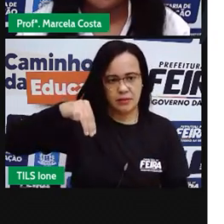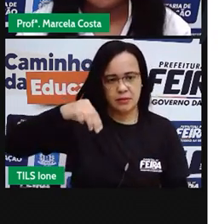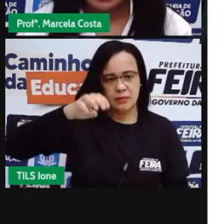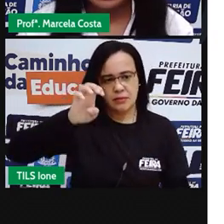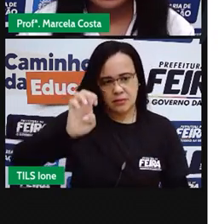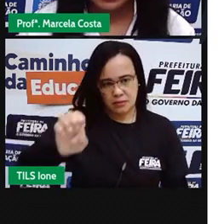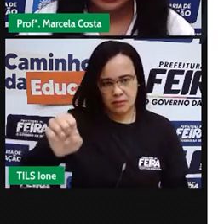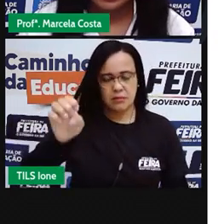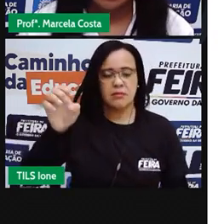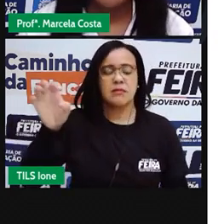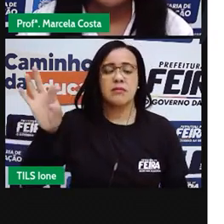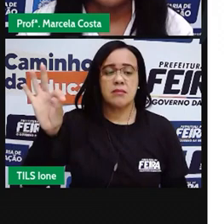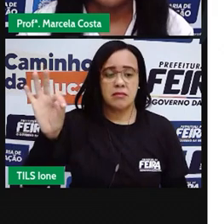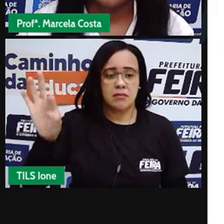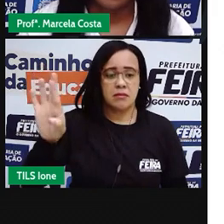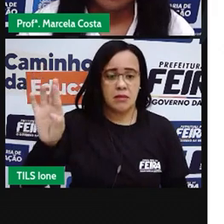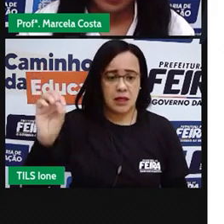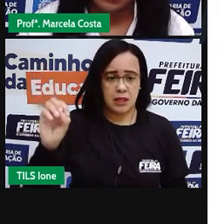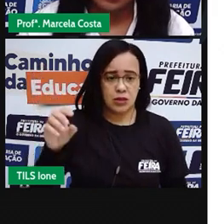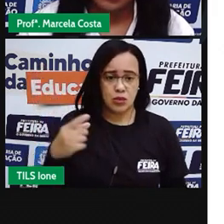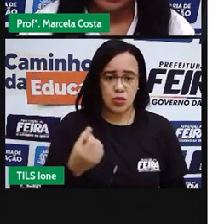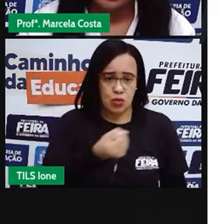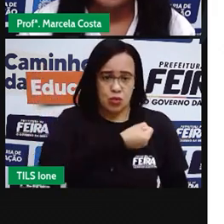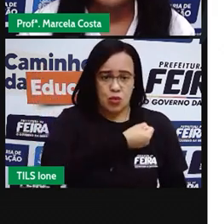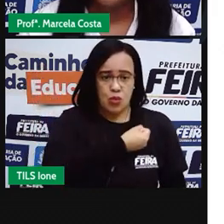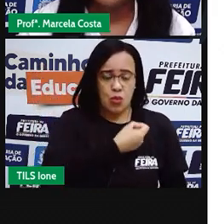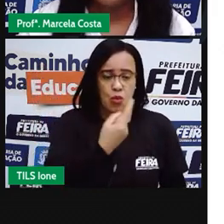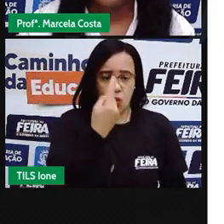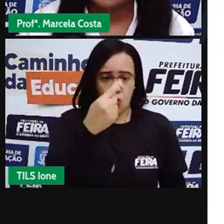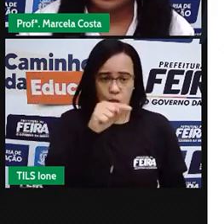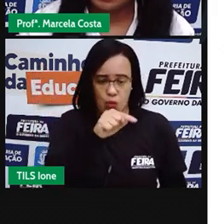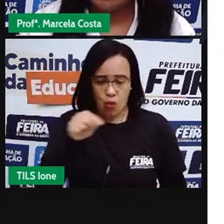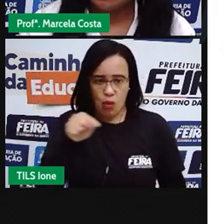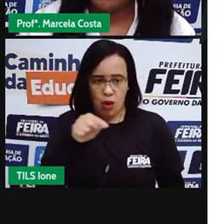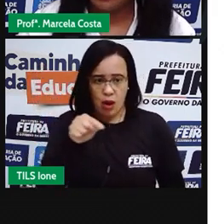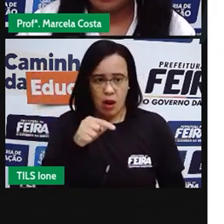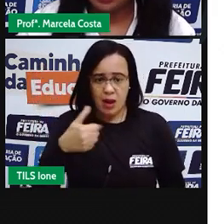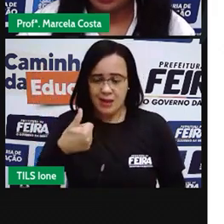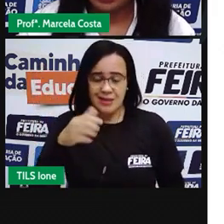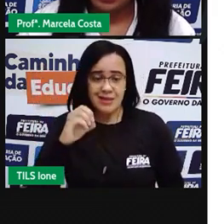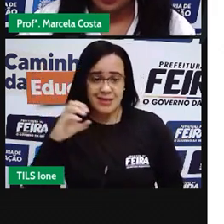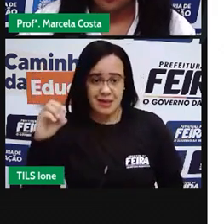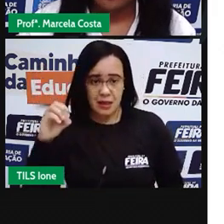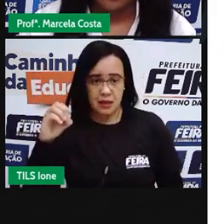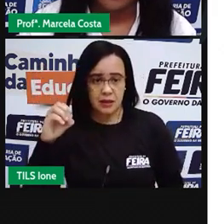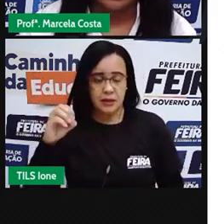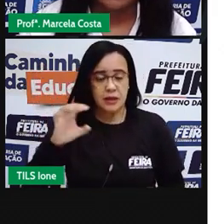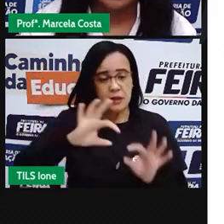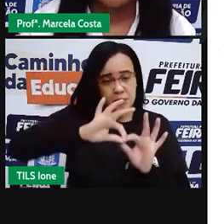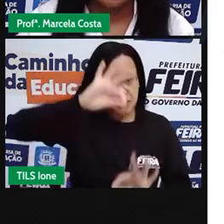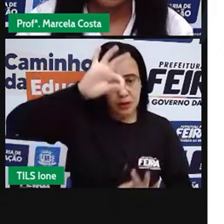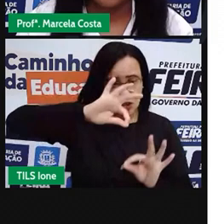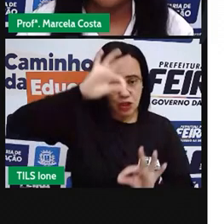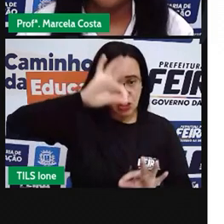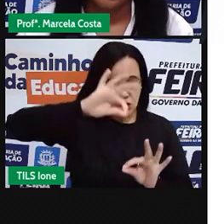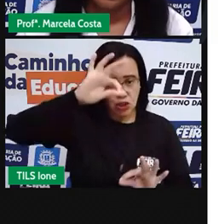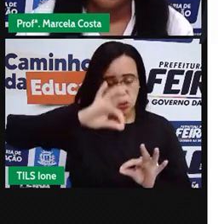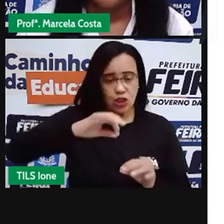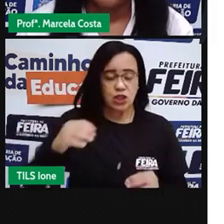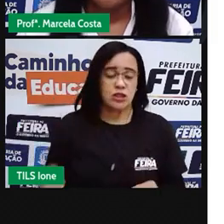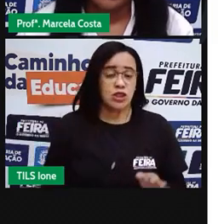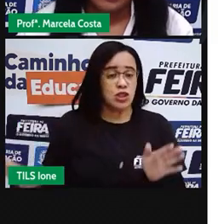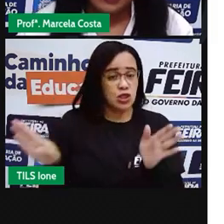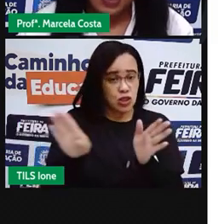1 a 100, representando o metro. Então, quando você for medir alguma coisa, você vê que chegou